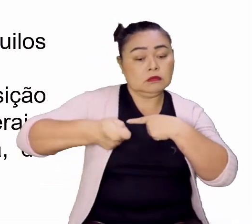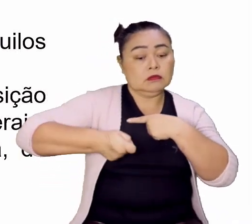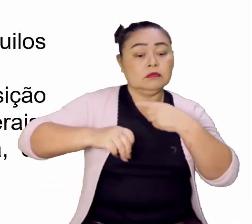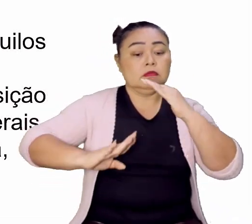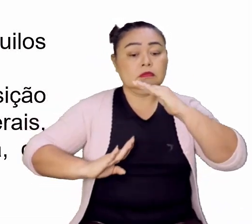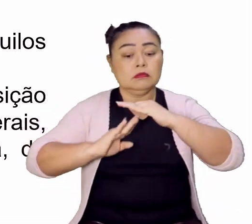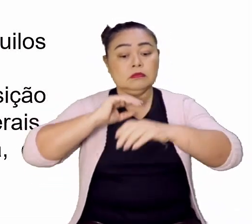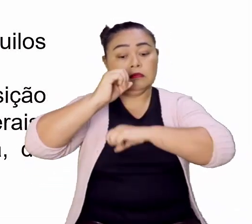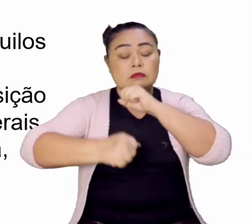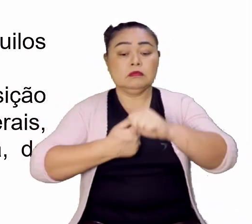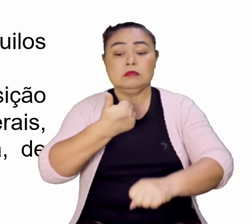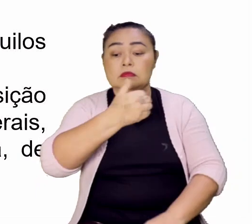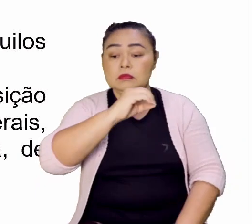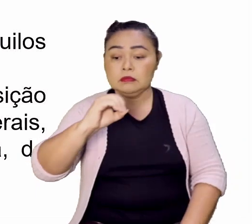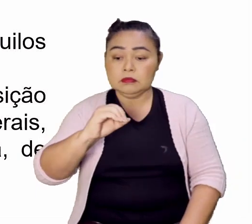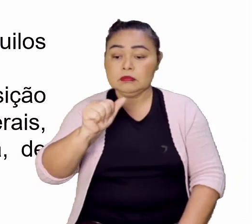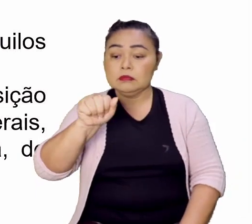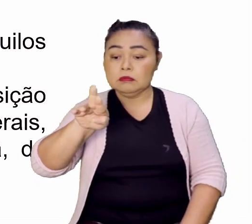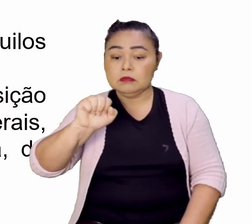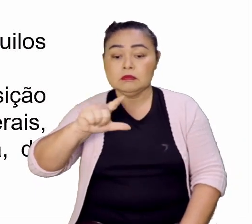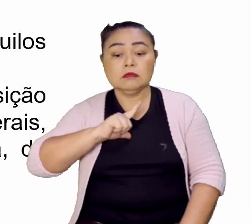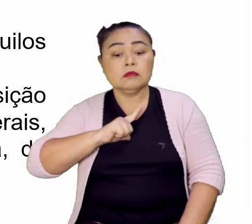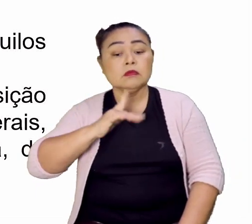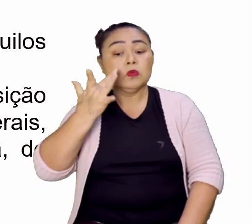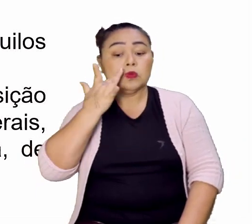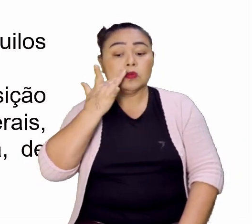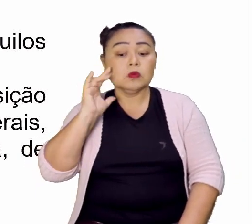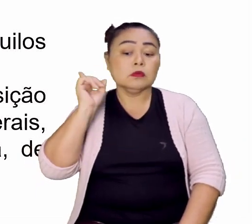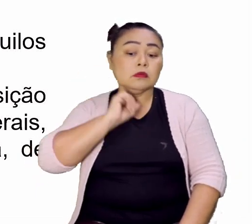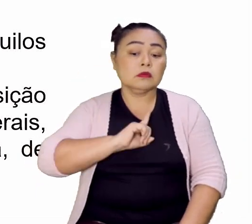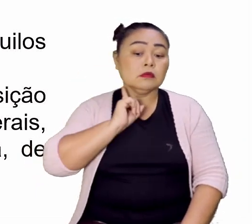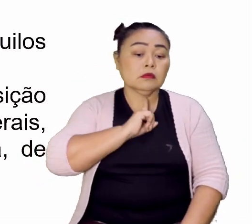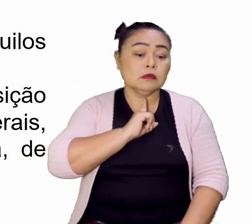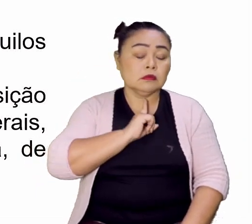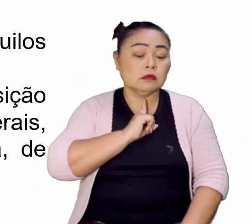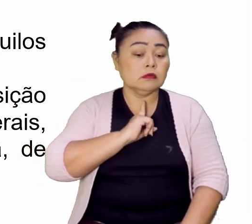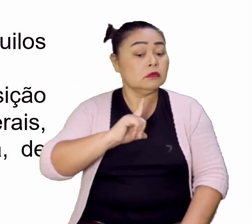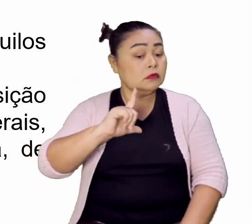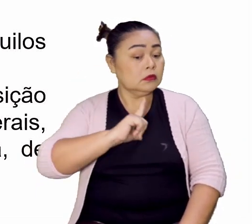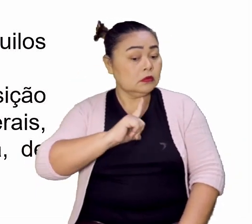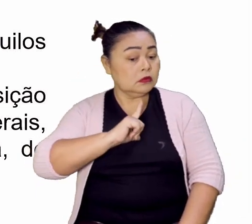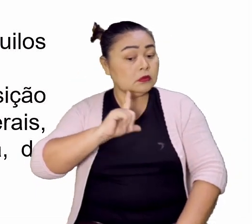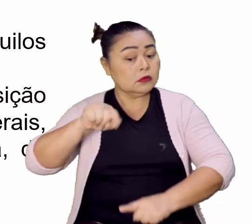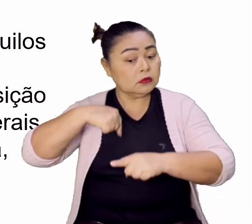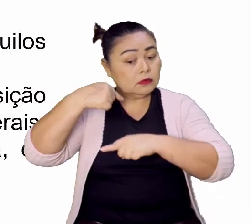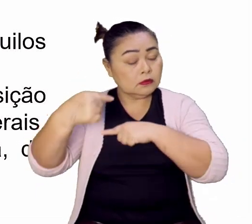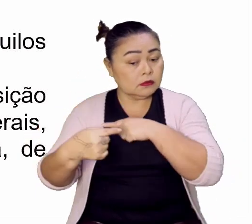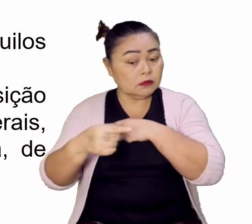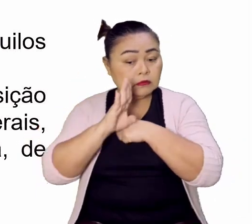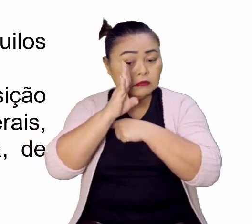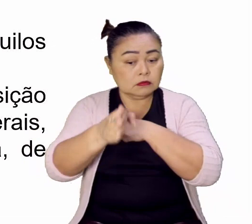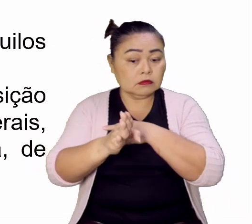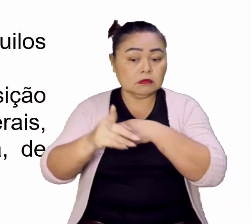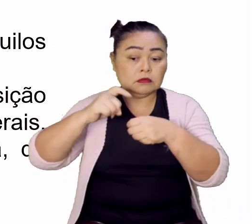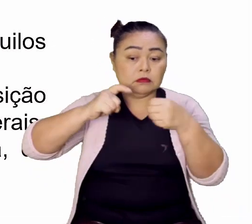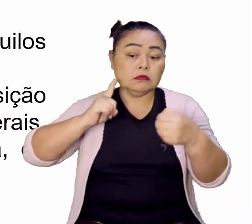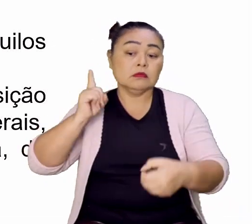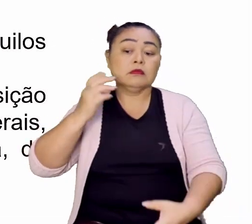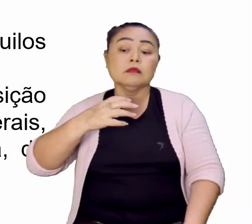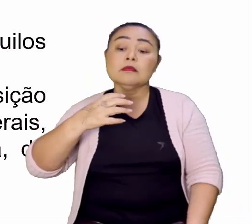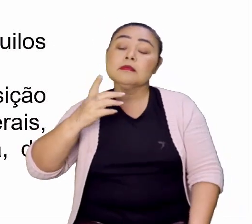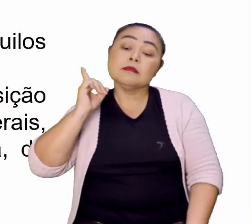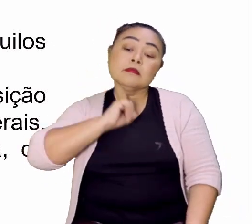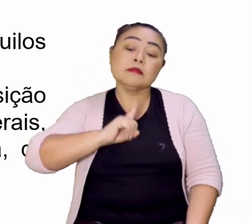meta anual de 100 arrobas de ouro em Minas Gerais, que teve como reflexo direto a Inconfidência Mineira,